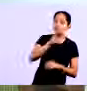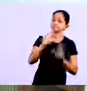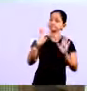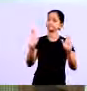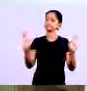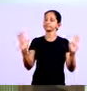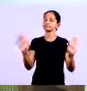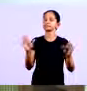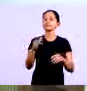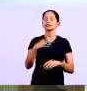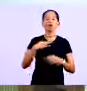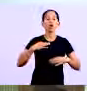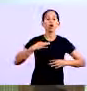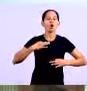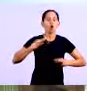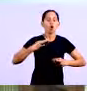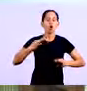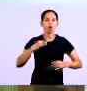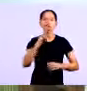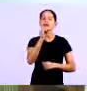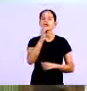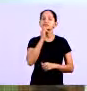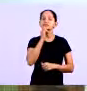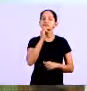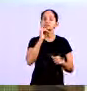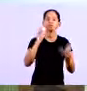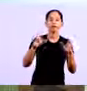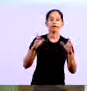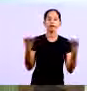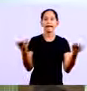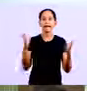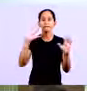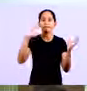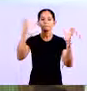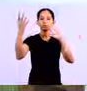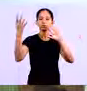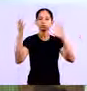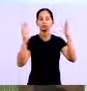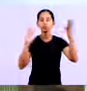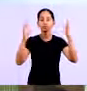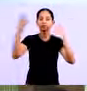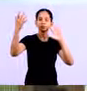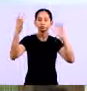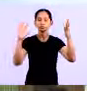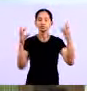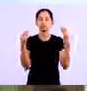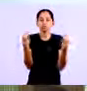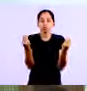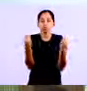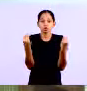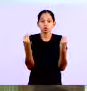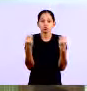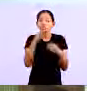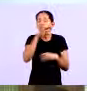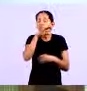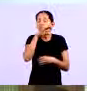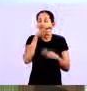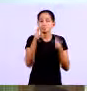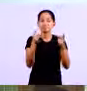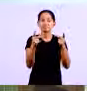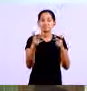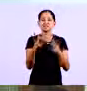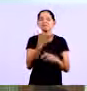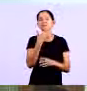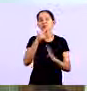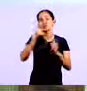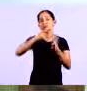tem quem trabalha com roupa por exemplo quando muda a estação muda a coleção e aí você fica com aquela coleção lá que você não vai conseguir vender então você aumenta o